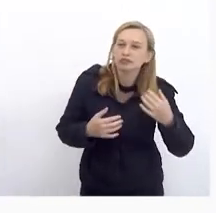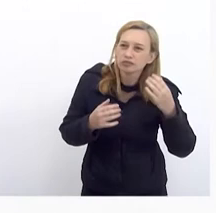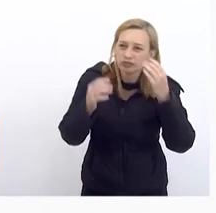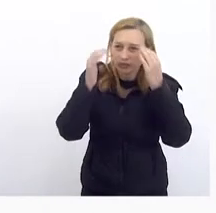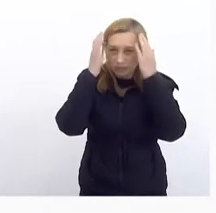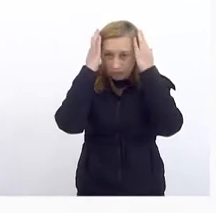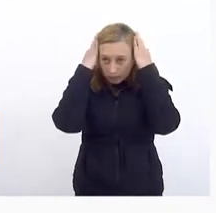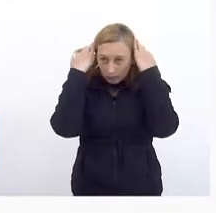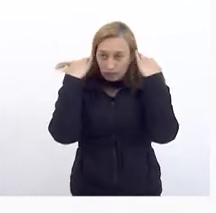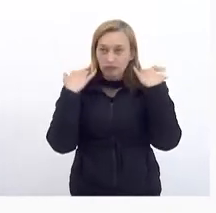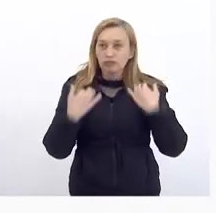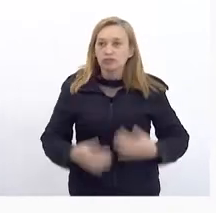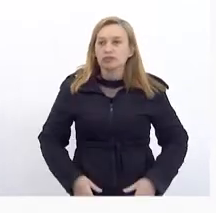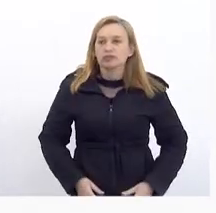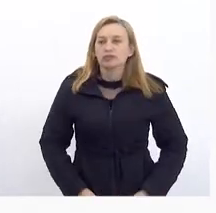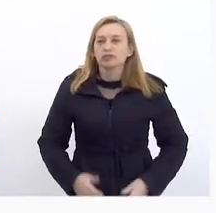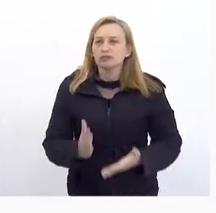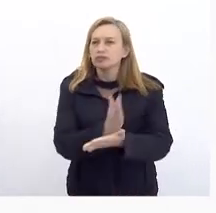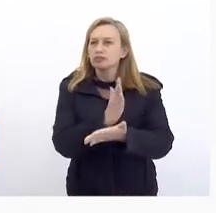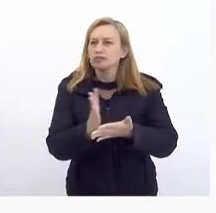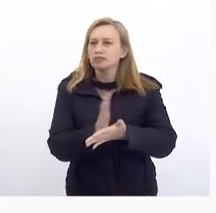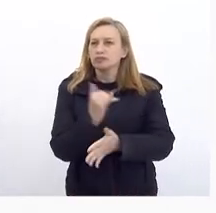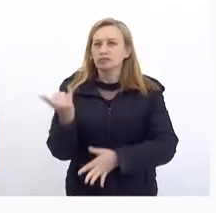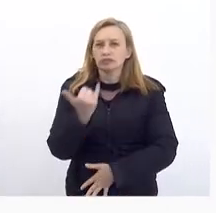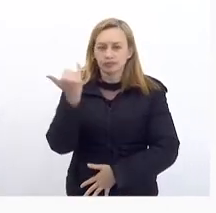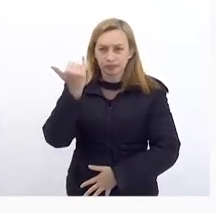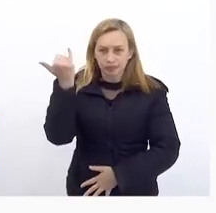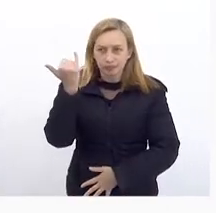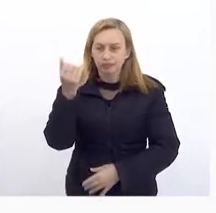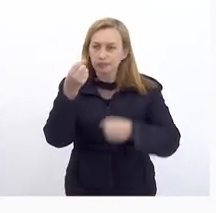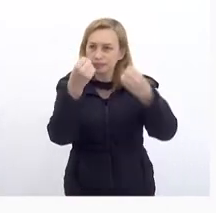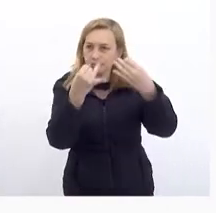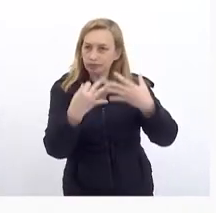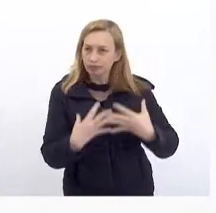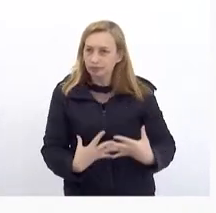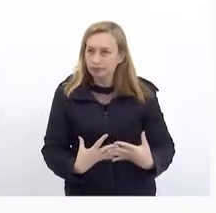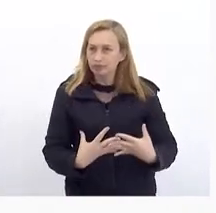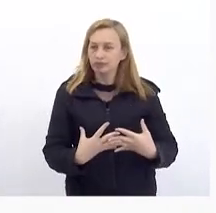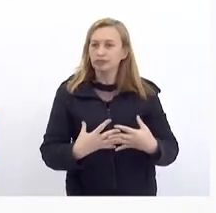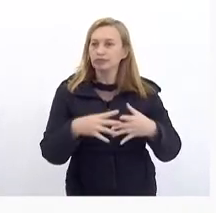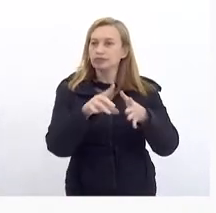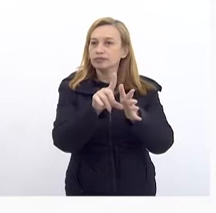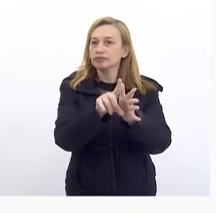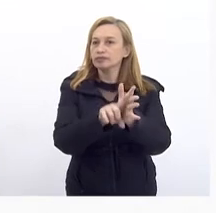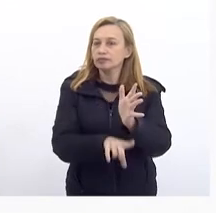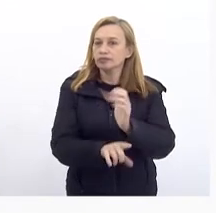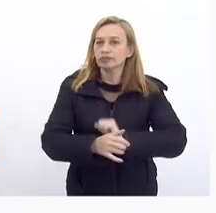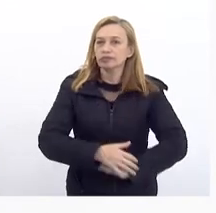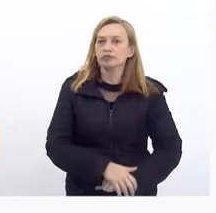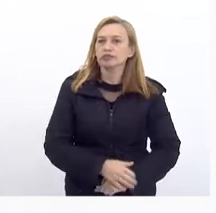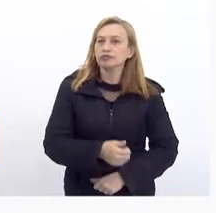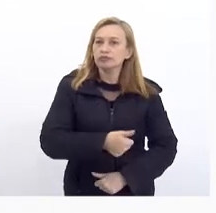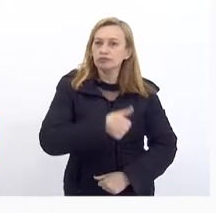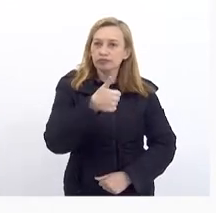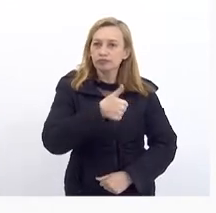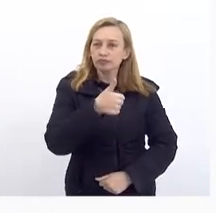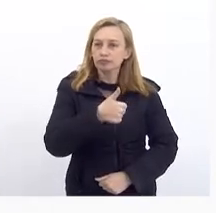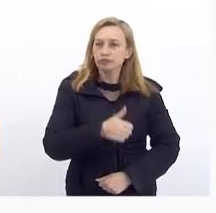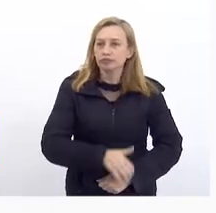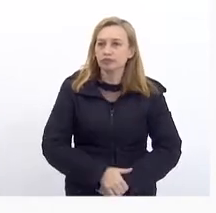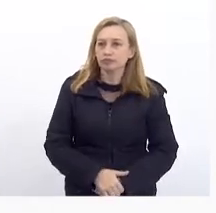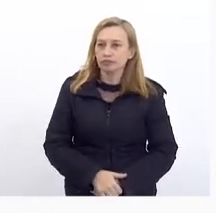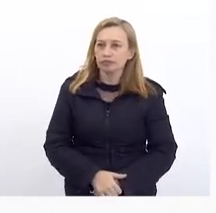Alguns Aspectos Importantes Para Explicar Essa redução Primeiro Primeira Parte